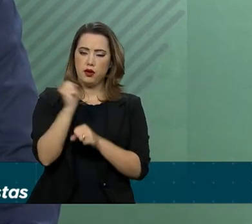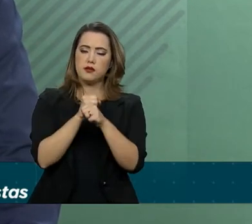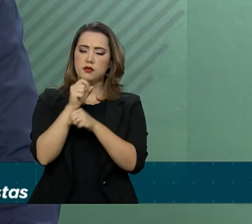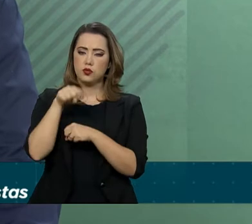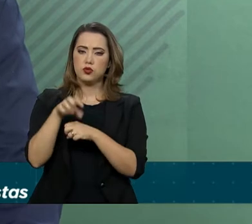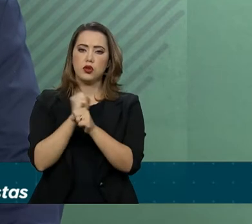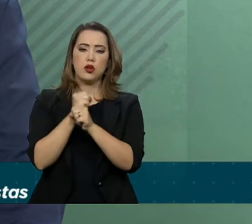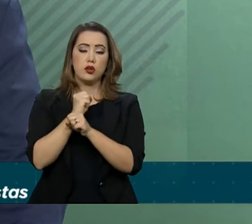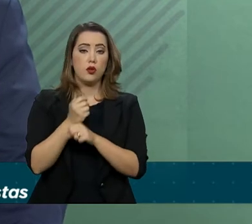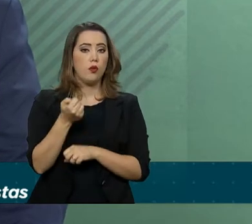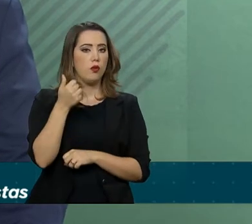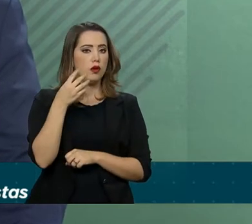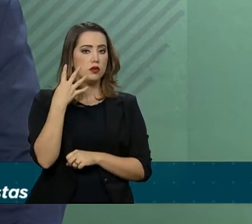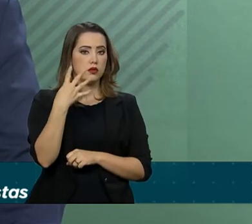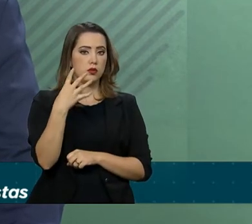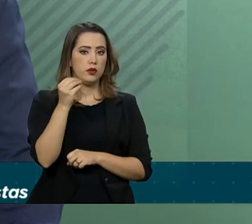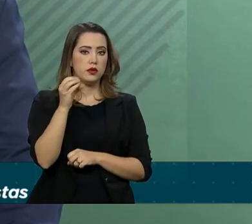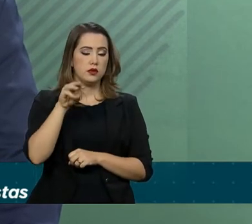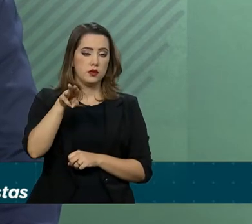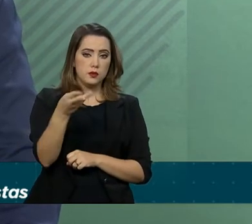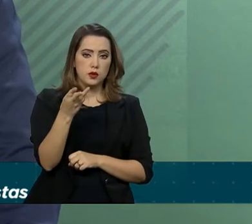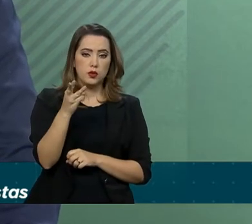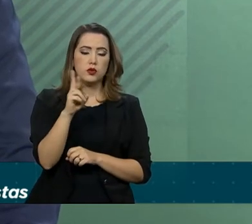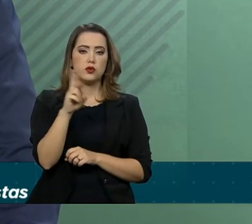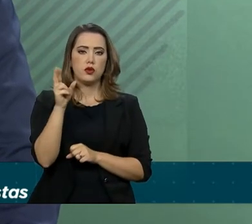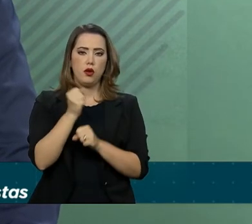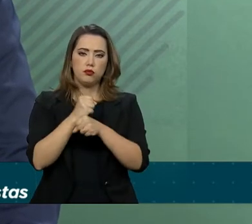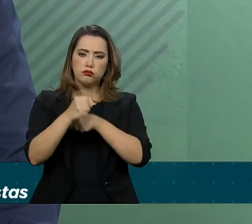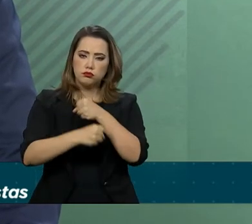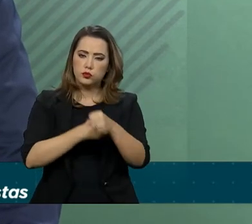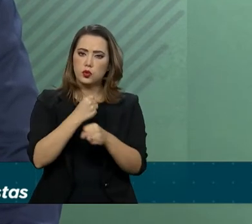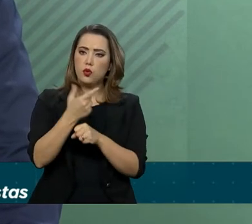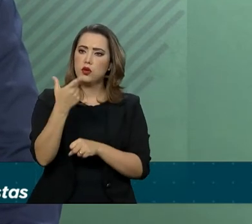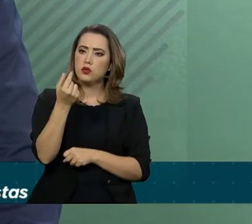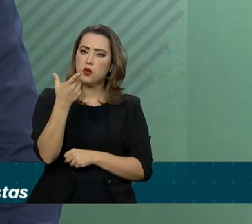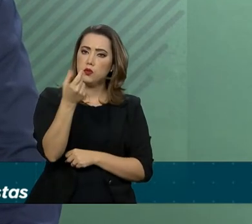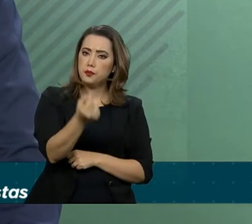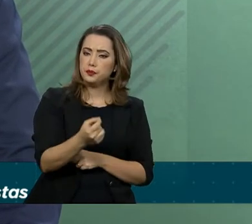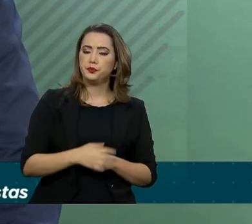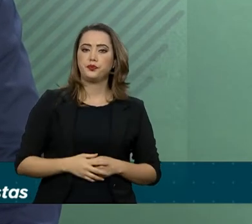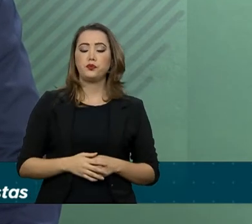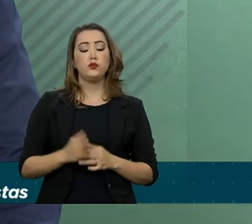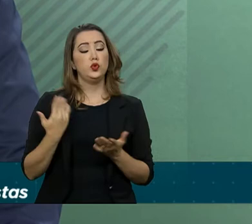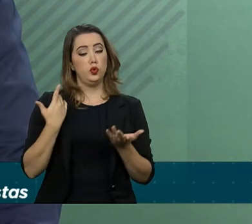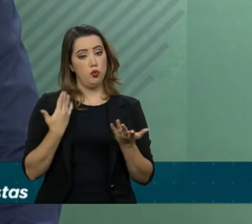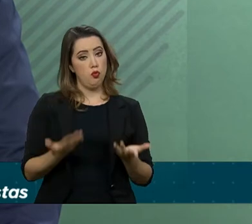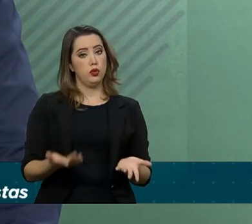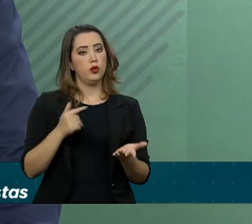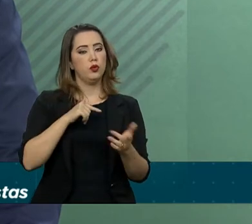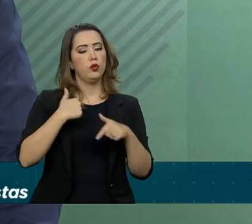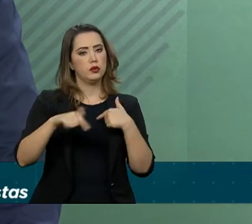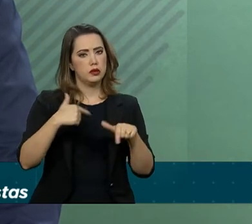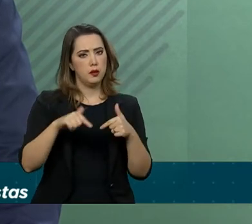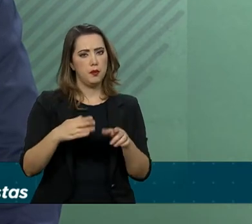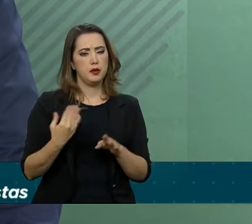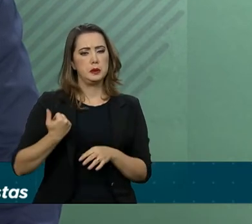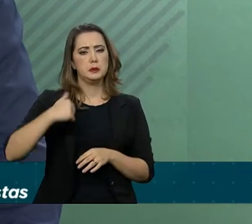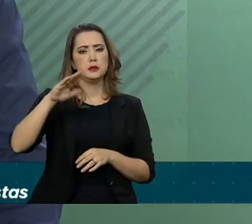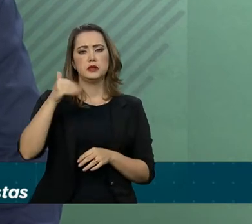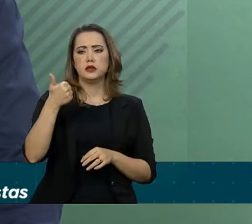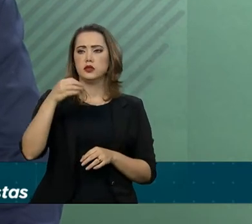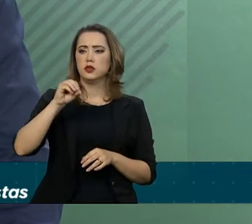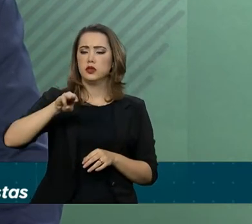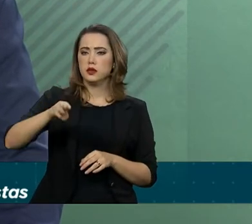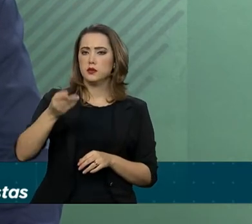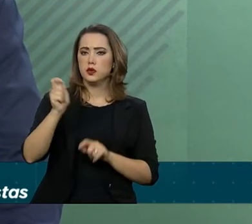quase R$ 400 milhões a partir de 2020. Com a iniciativa, cerca de 10 milhões